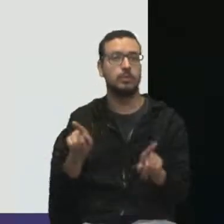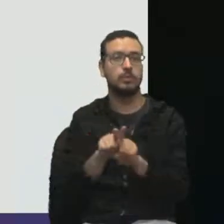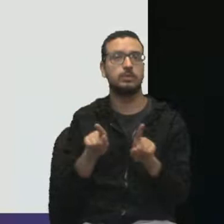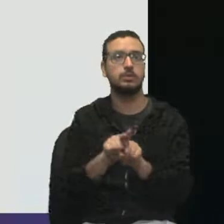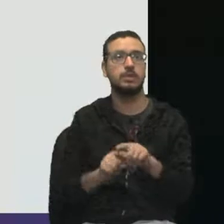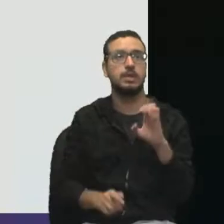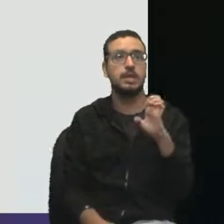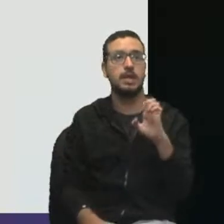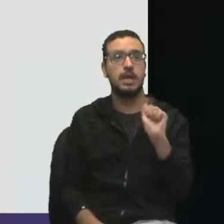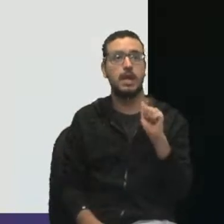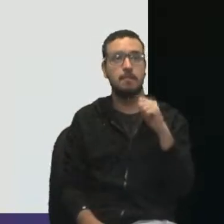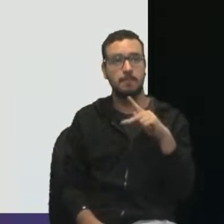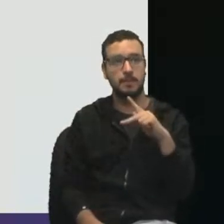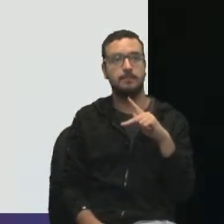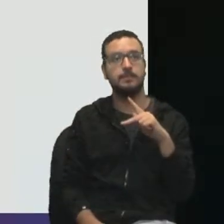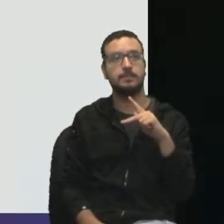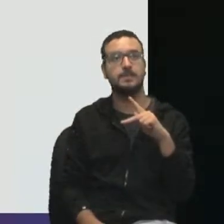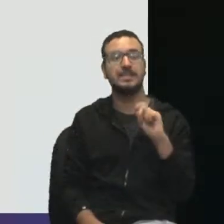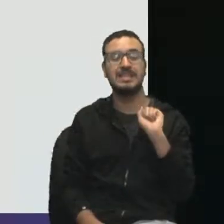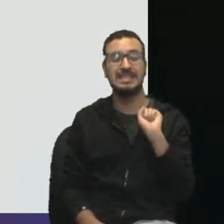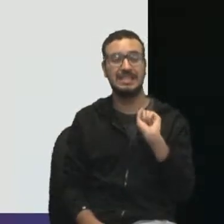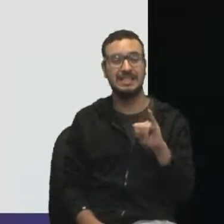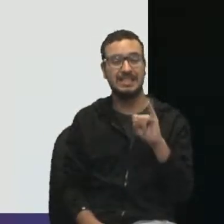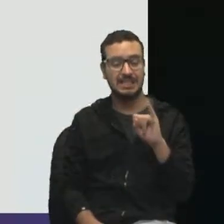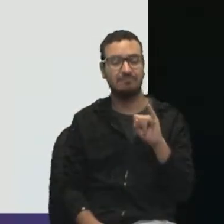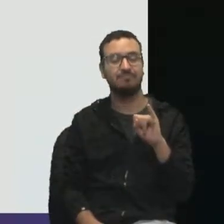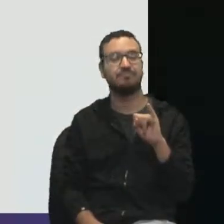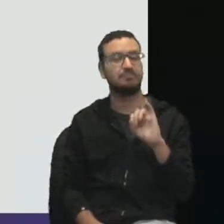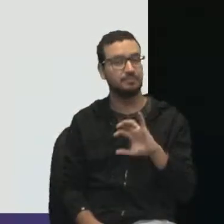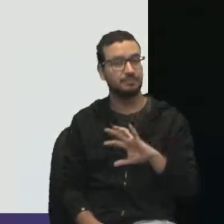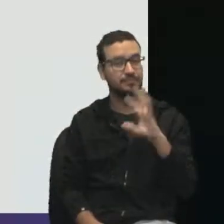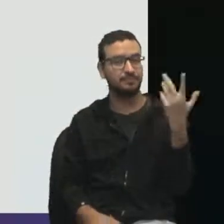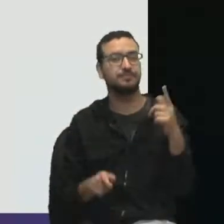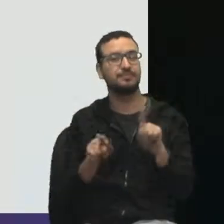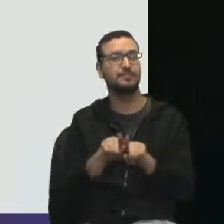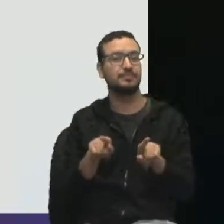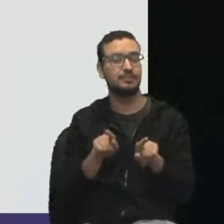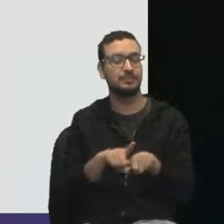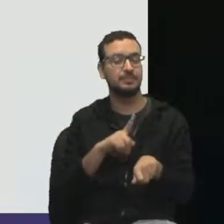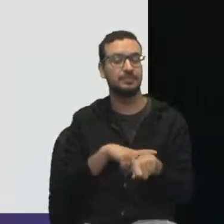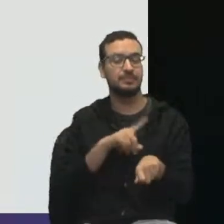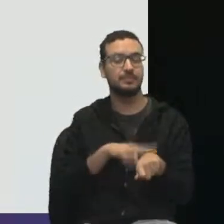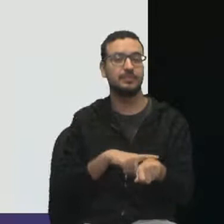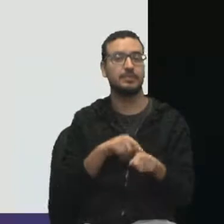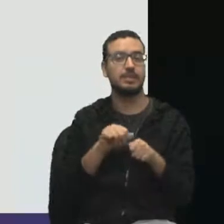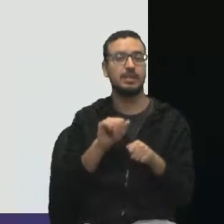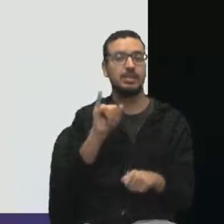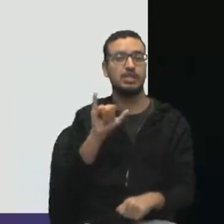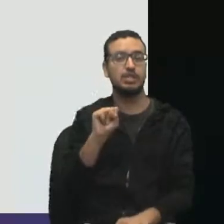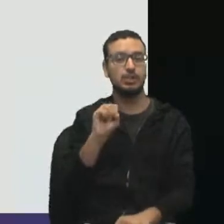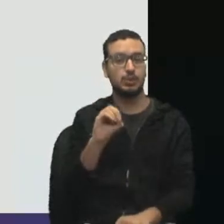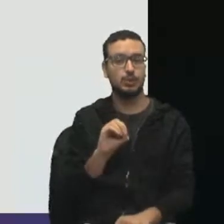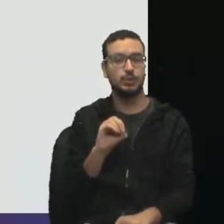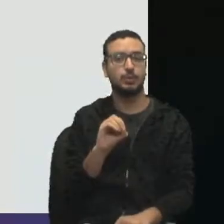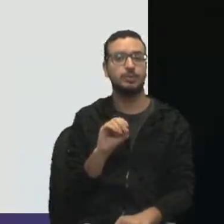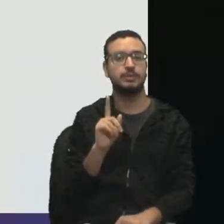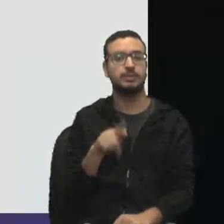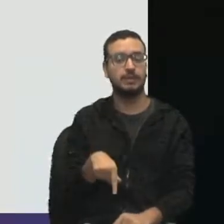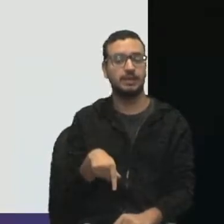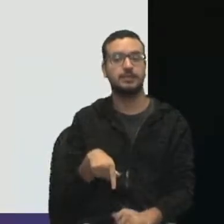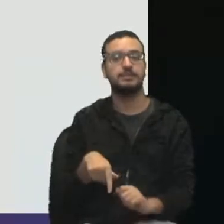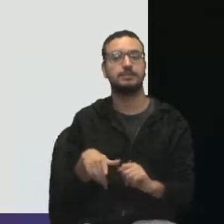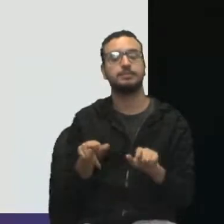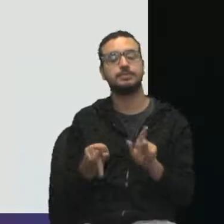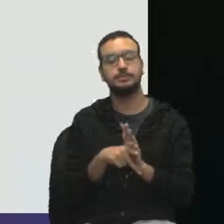muito bem determinada. Se for o caso, também é a hora de determinar a ISO. Se vai ser uma ISO de certificação